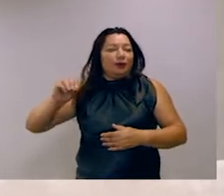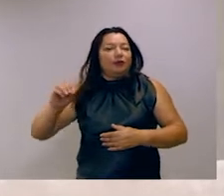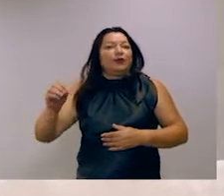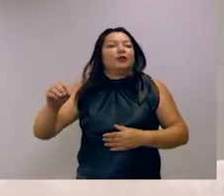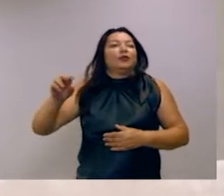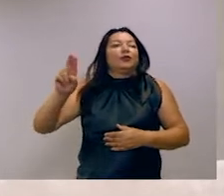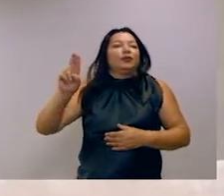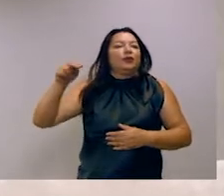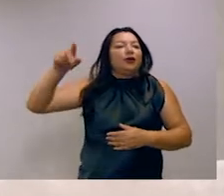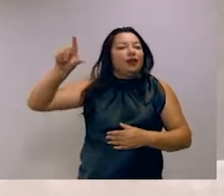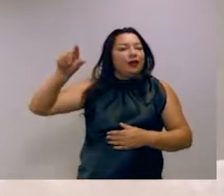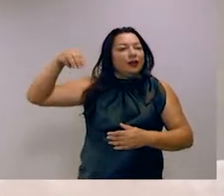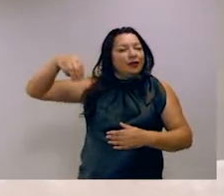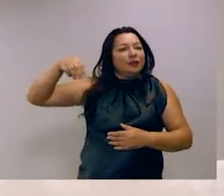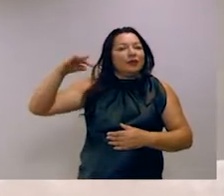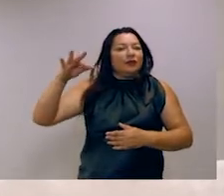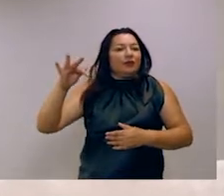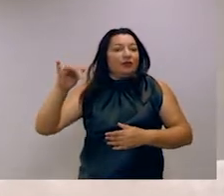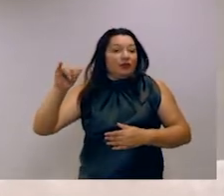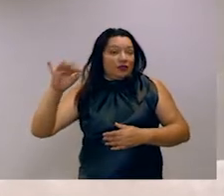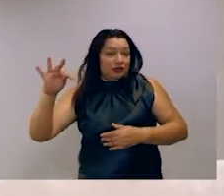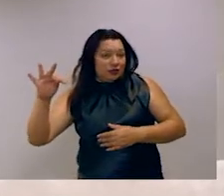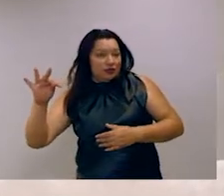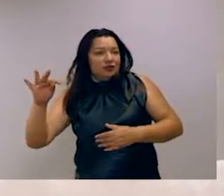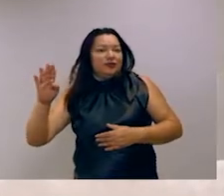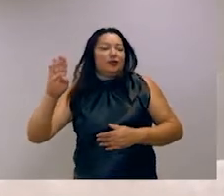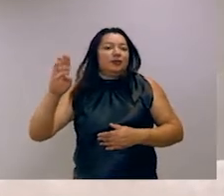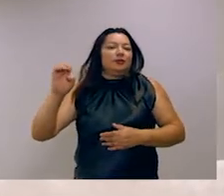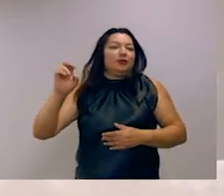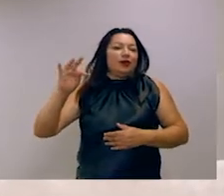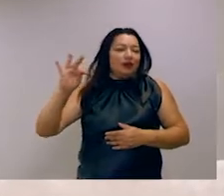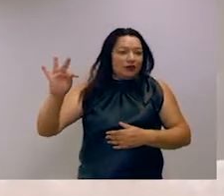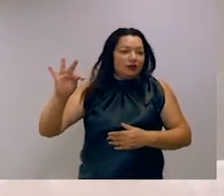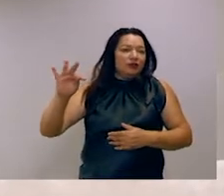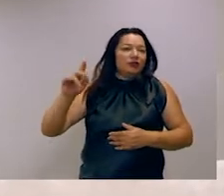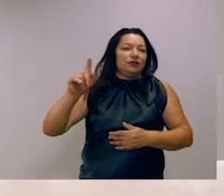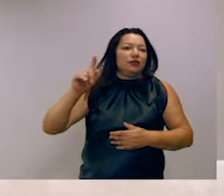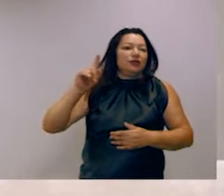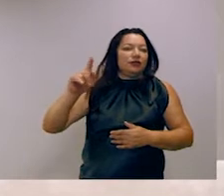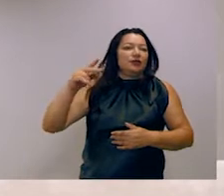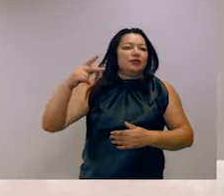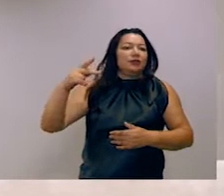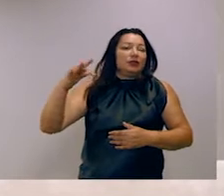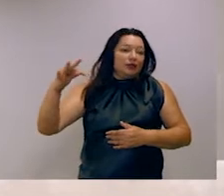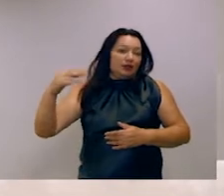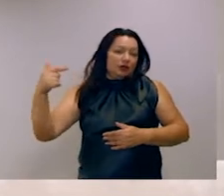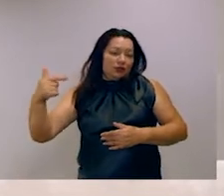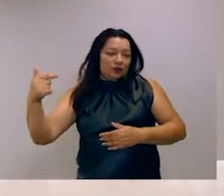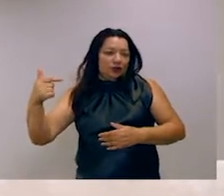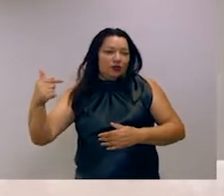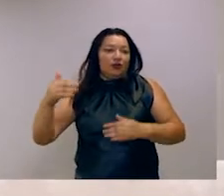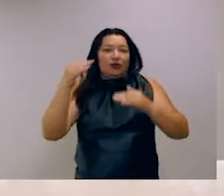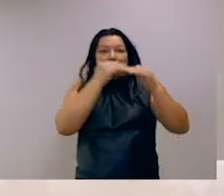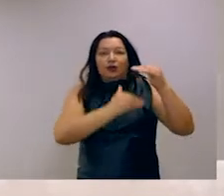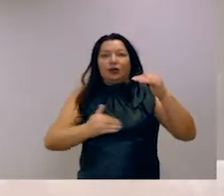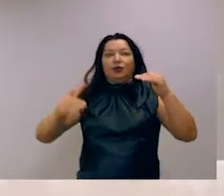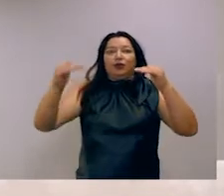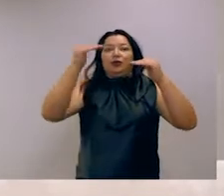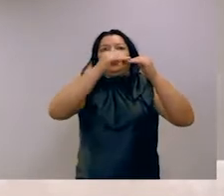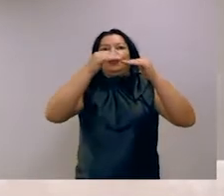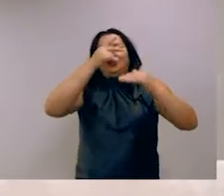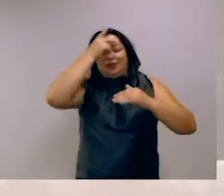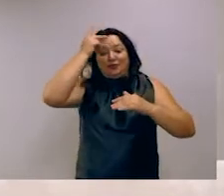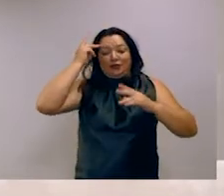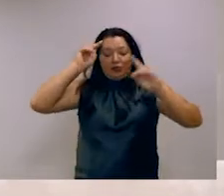nos últimos meses, uma sequência de novos modelos que tiveram desempenho crescente, inclusive superando desempenho humano